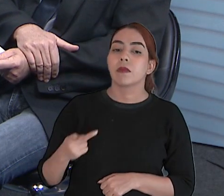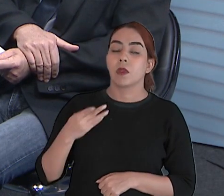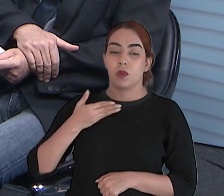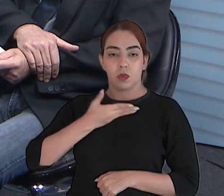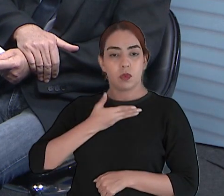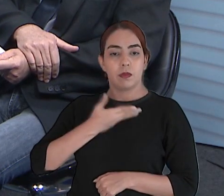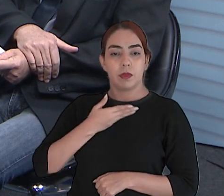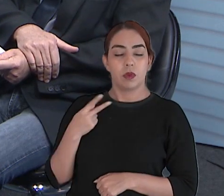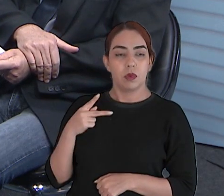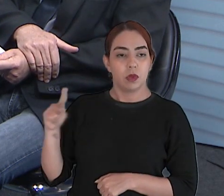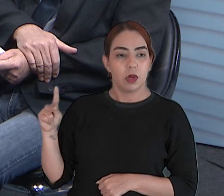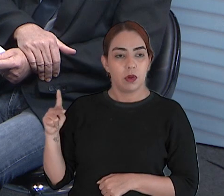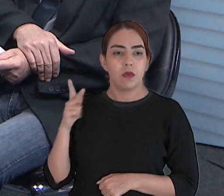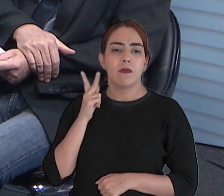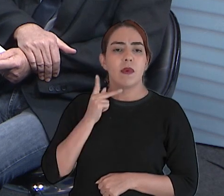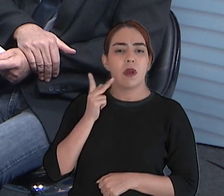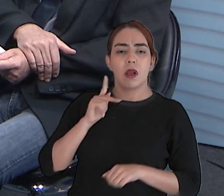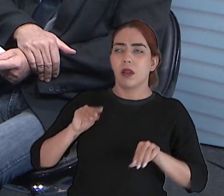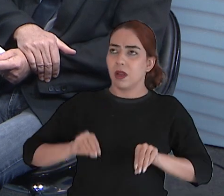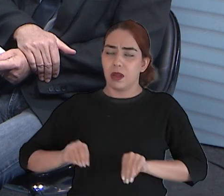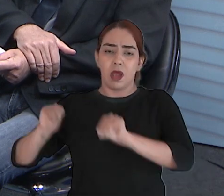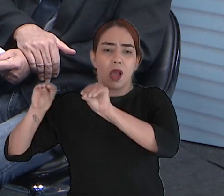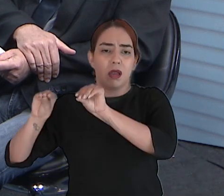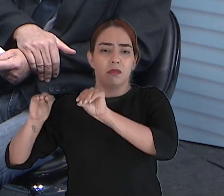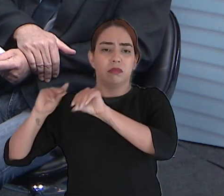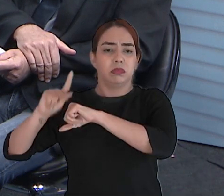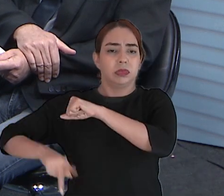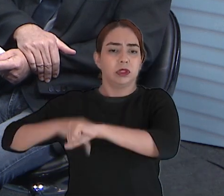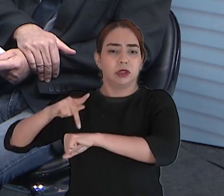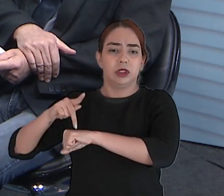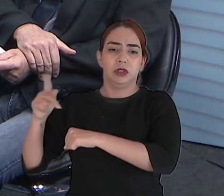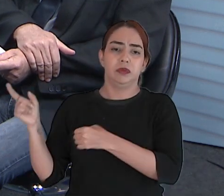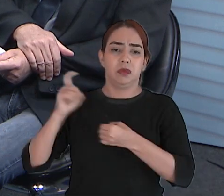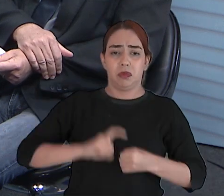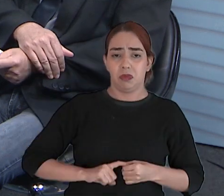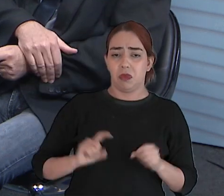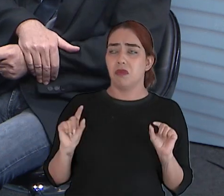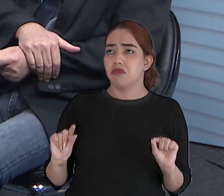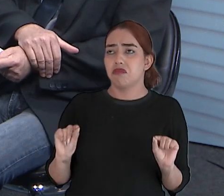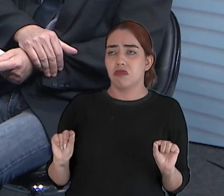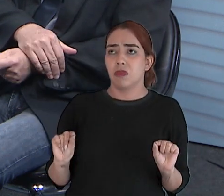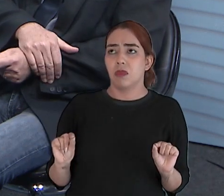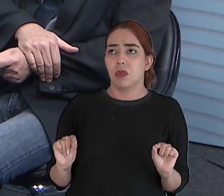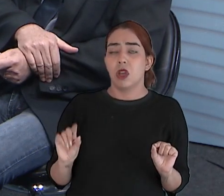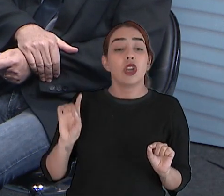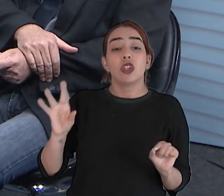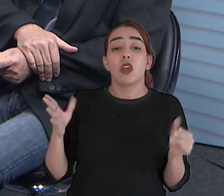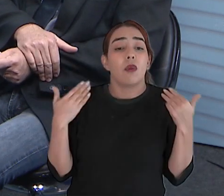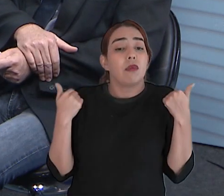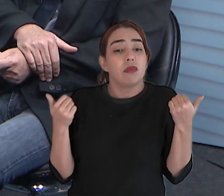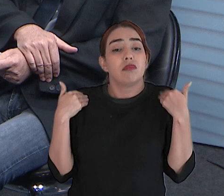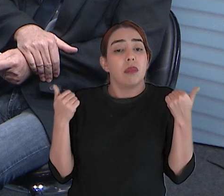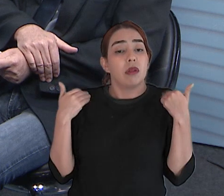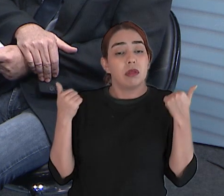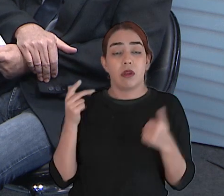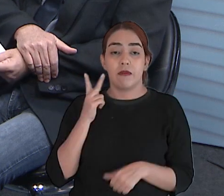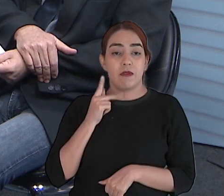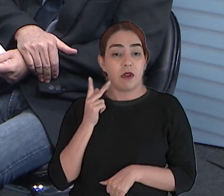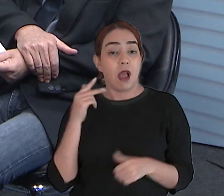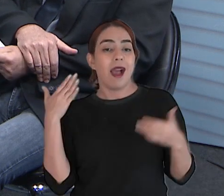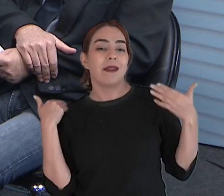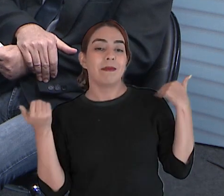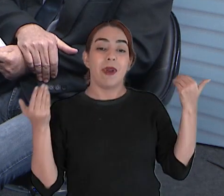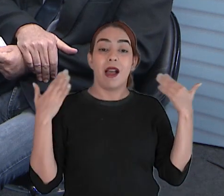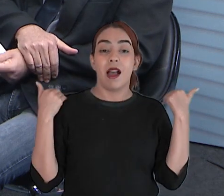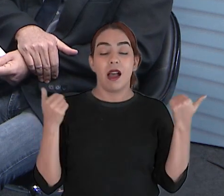morava aqui foi morar fora e voltou eu não sei se há passeio para ficar não só veio passear mas ele disse eu